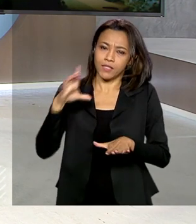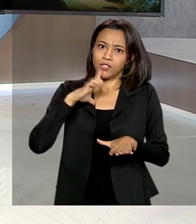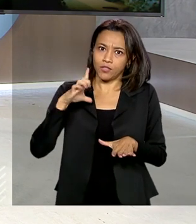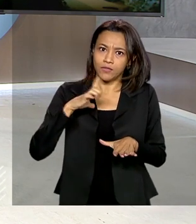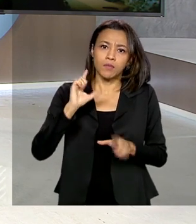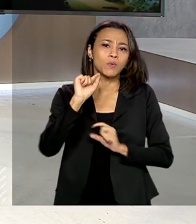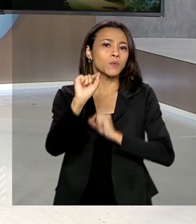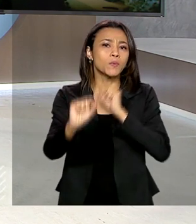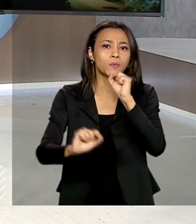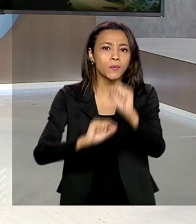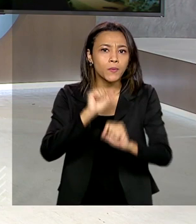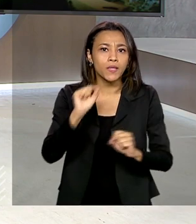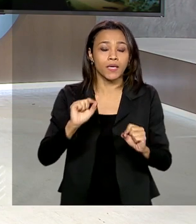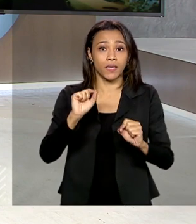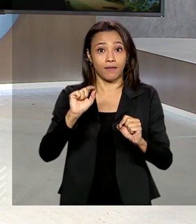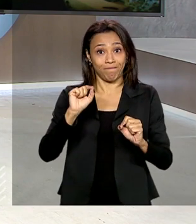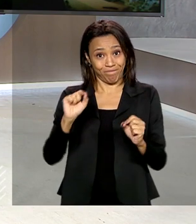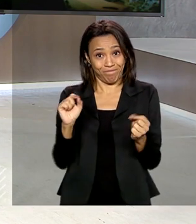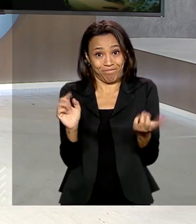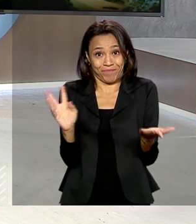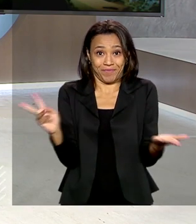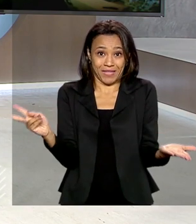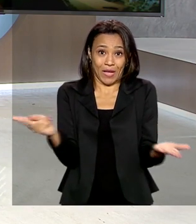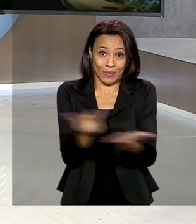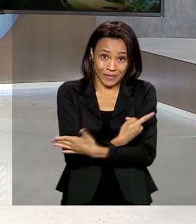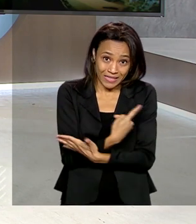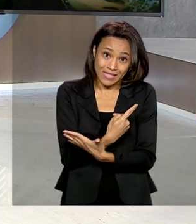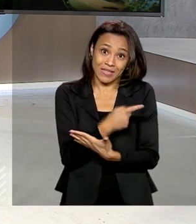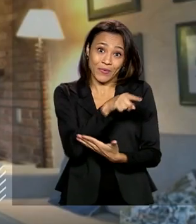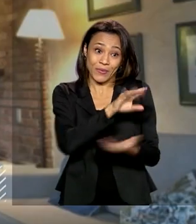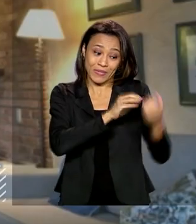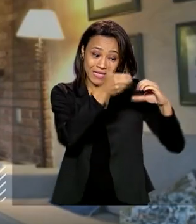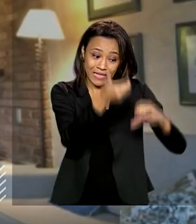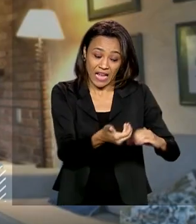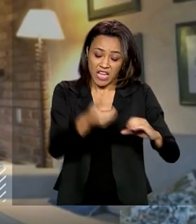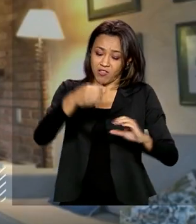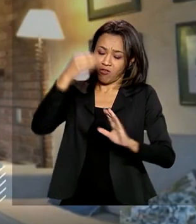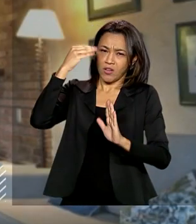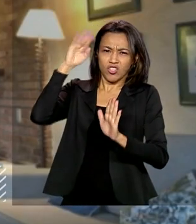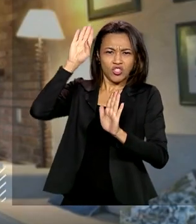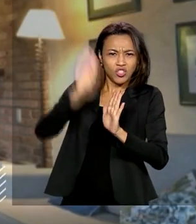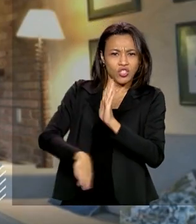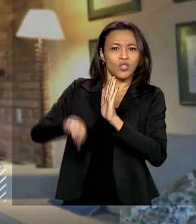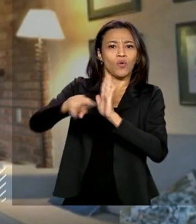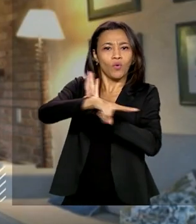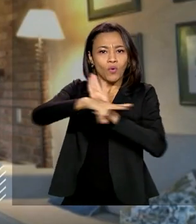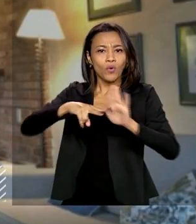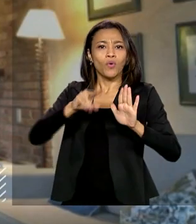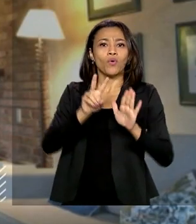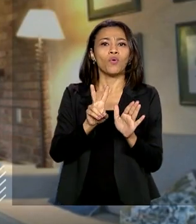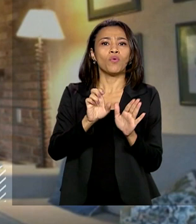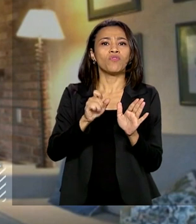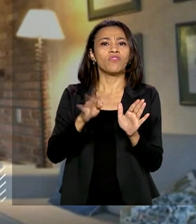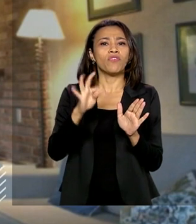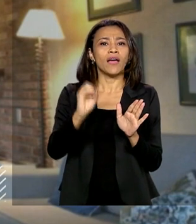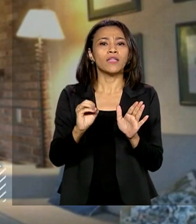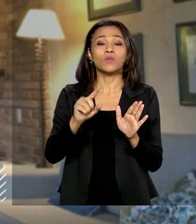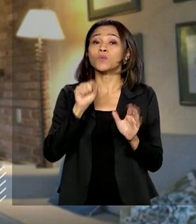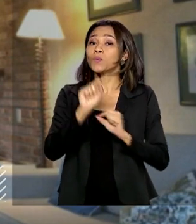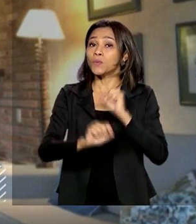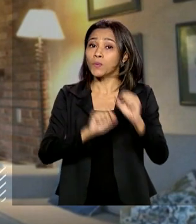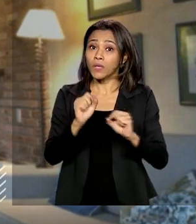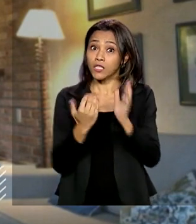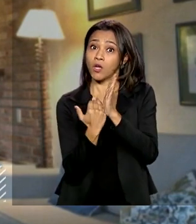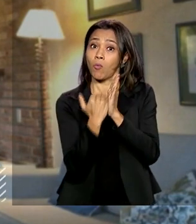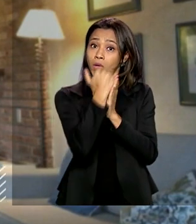espetáculo do Senado derrubando o veto do congelamento de salários do funcionalismo